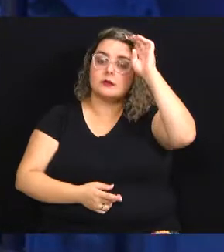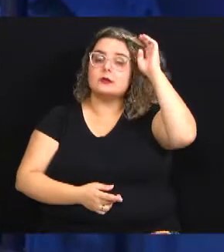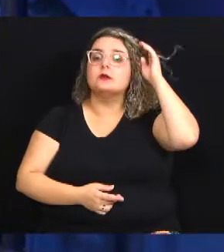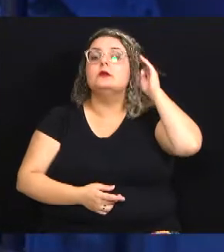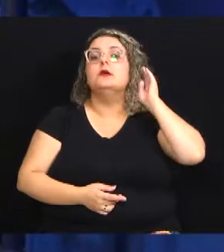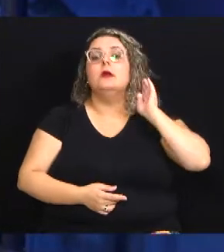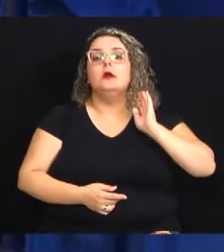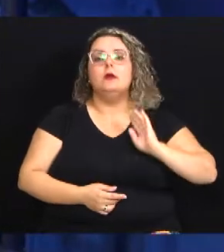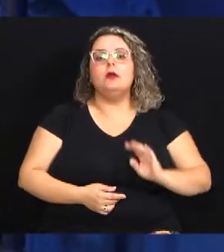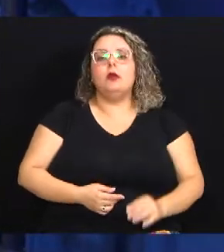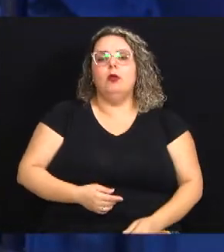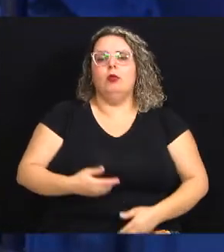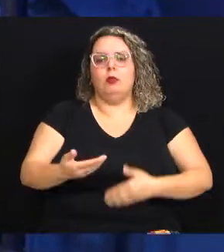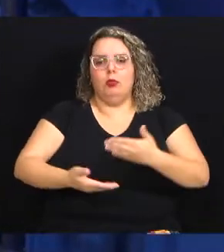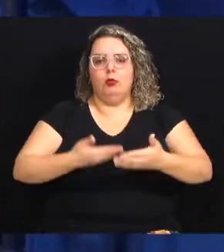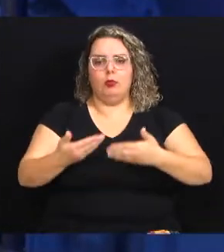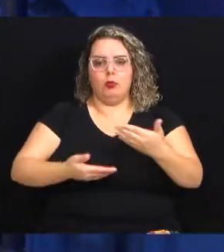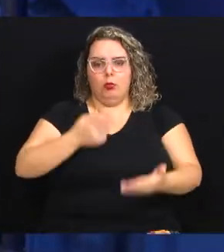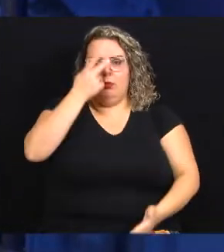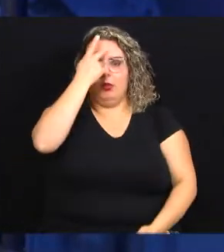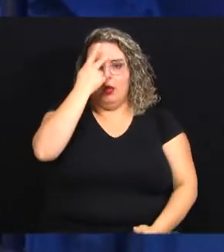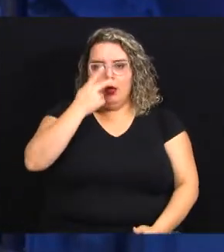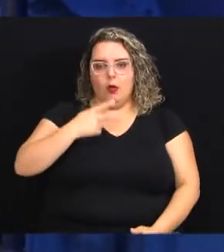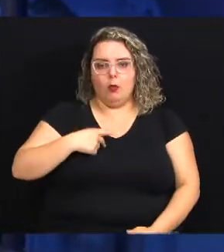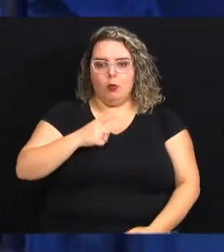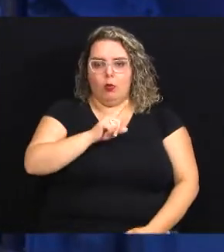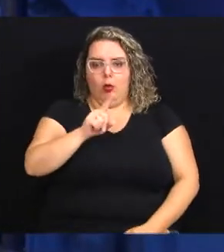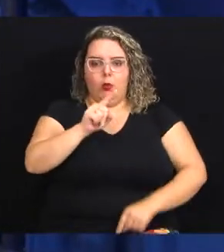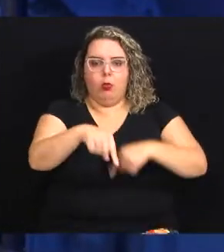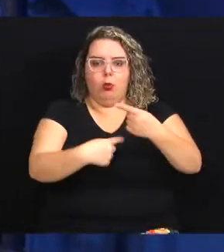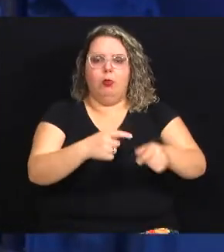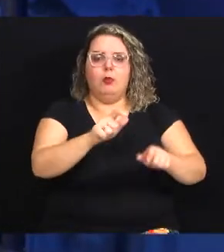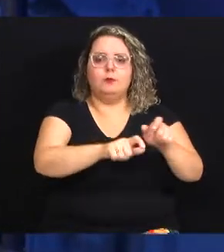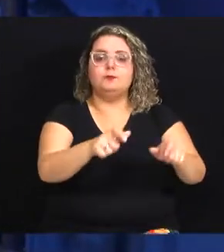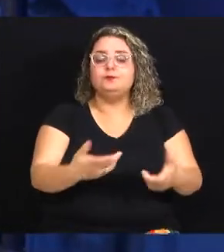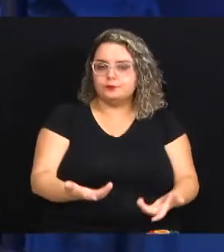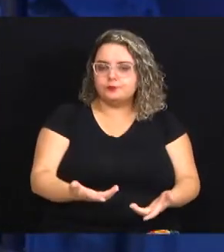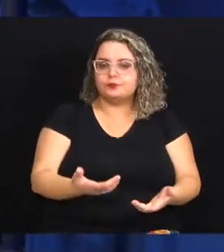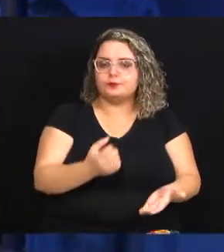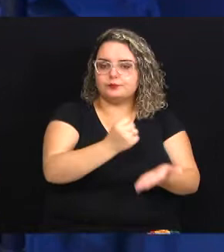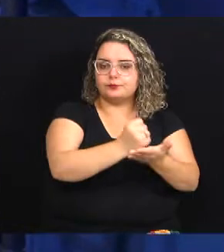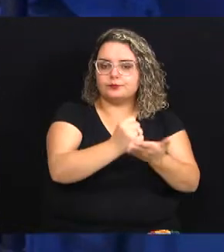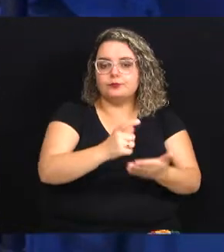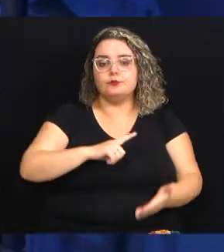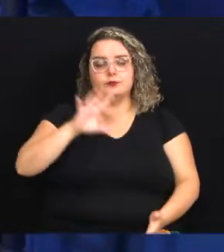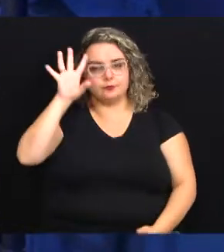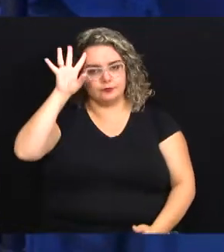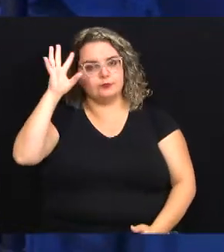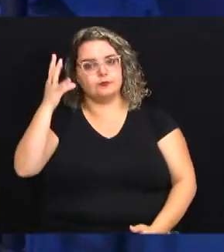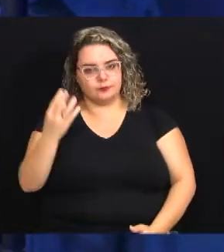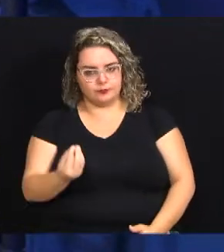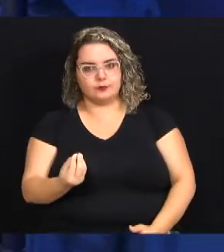explorar a si mesmo e não a uma outra pessoa, tenha um conhecimento